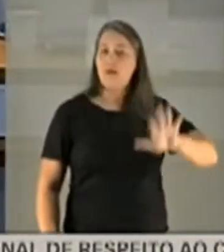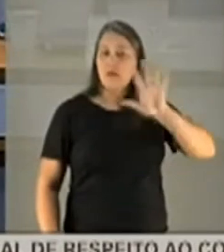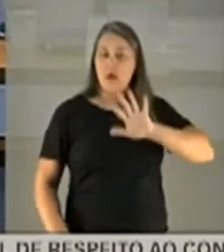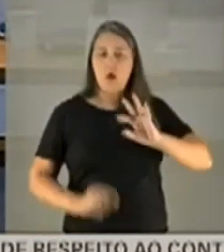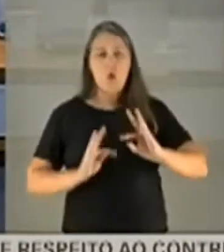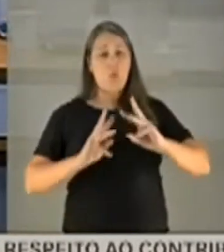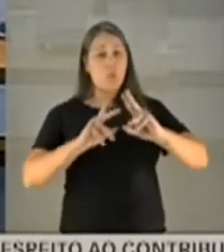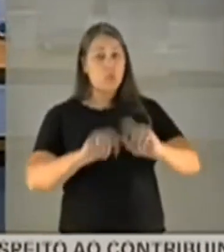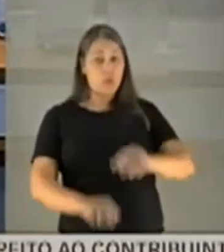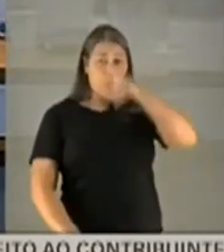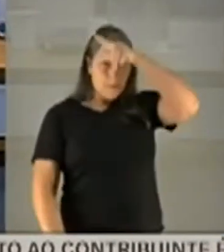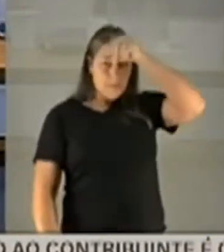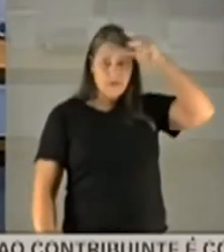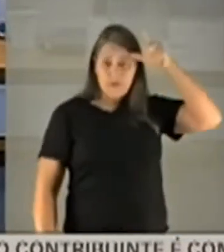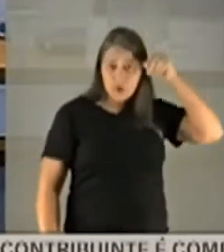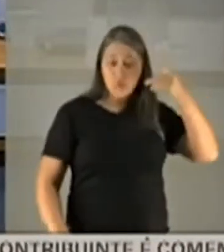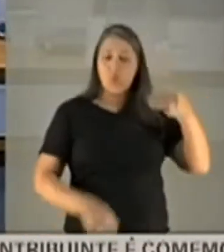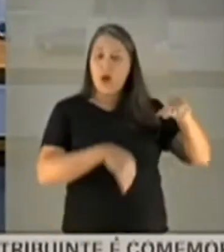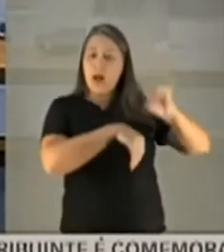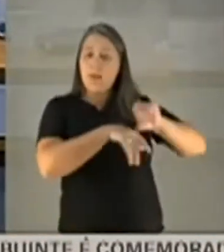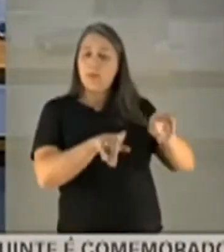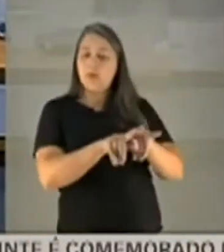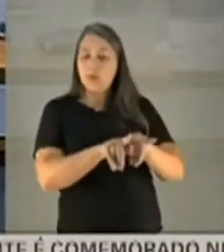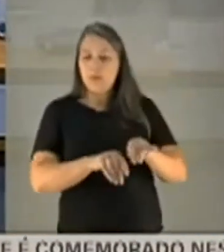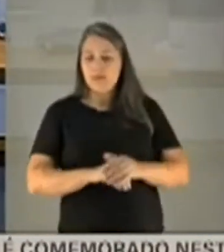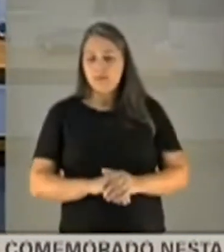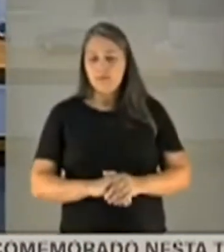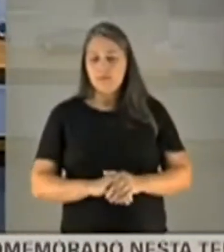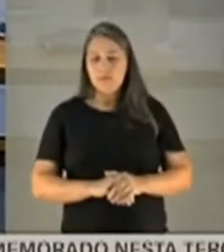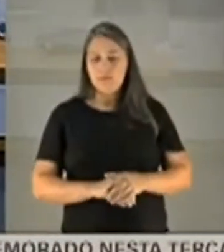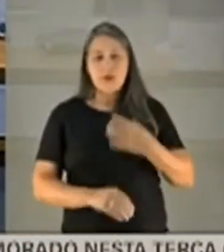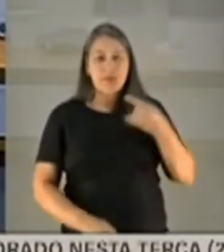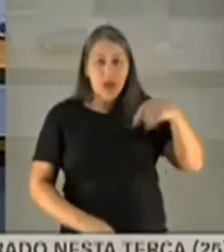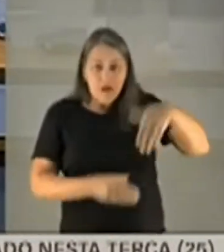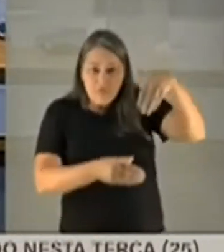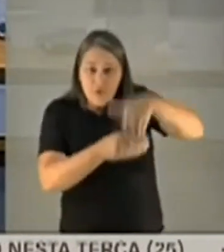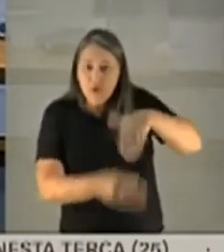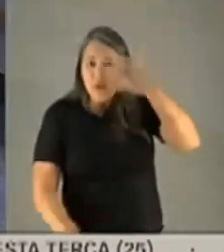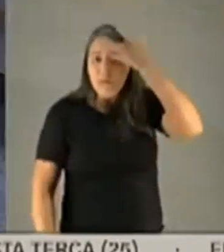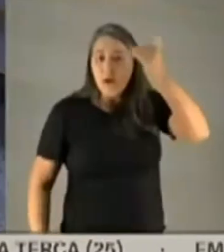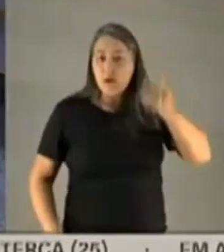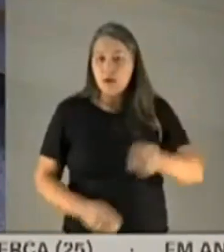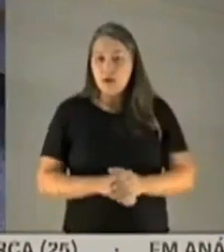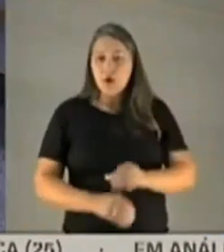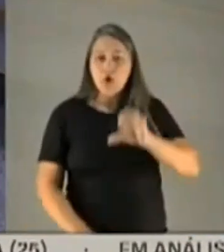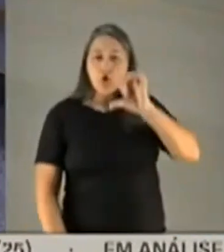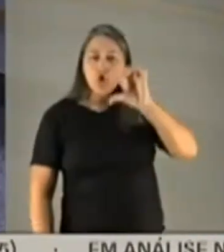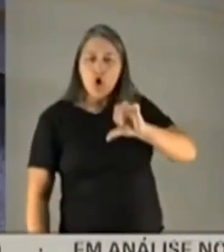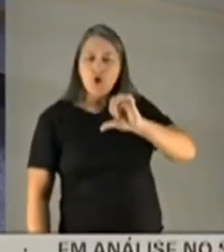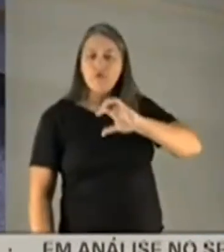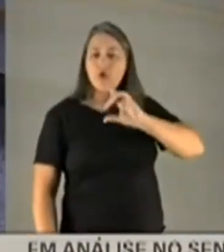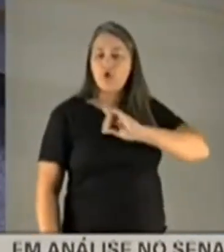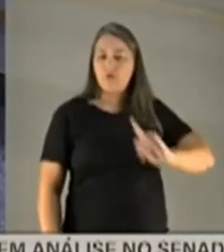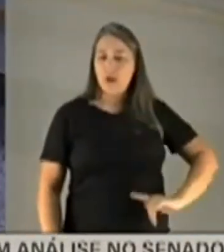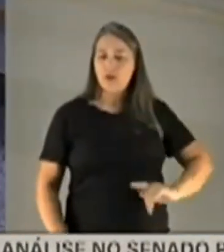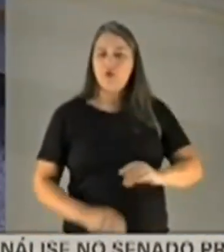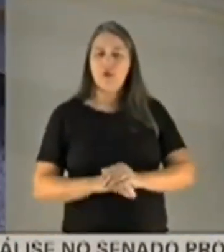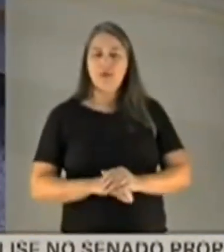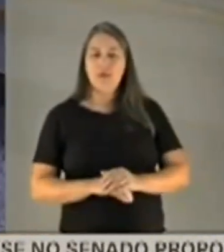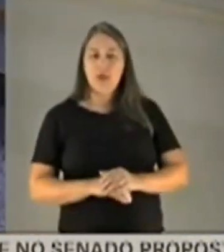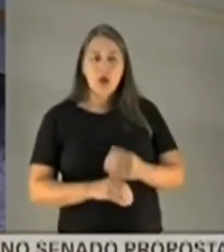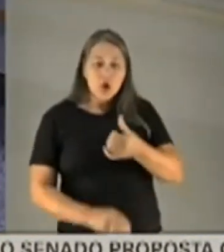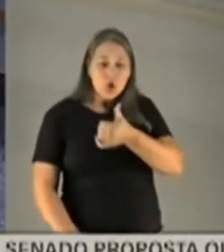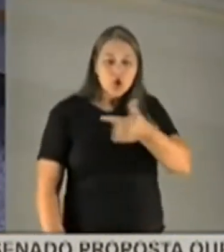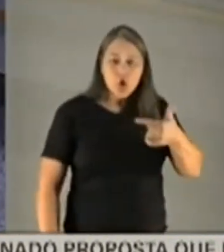Todas as prefeituras de capitais que É o anúncio que o Vossa Excelência está fazendo? É, vai ser votado amanhã. Pense! São nove governadores e doze prefeitos.